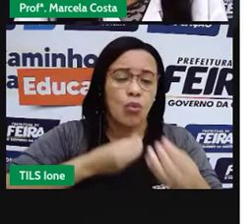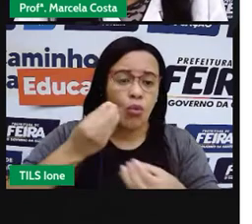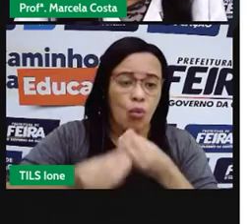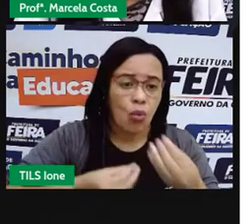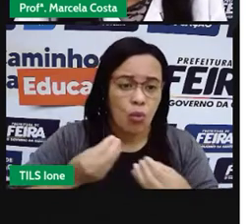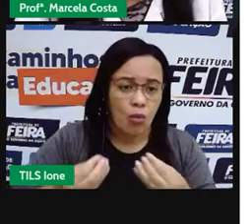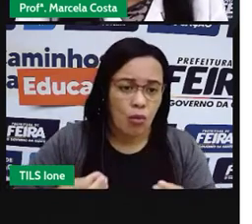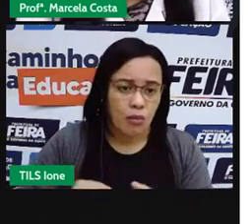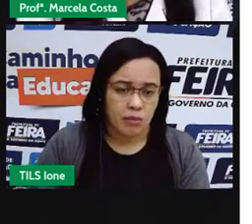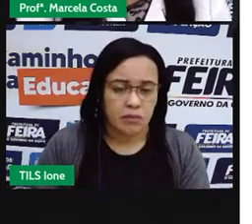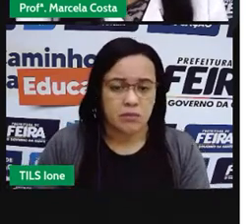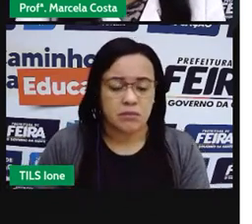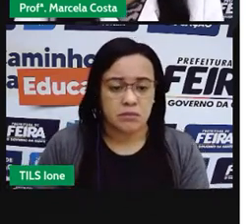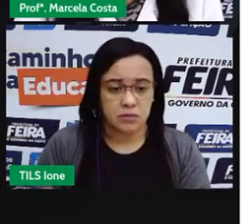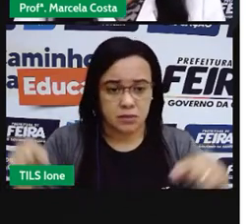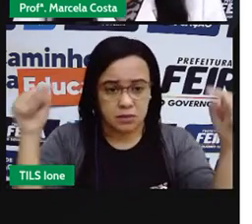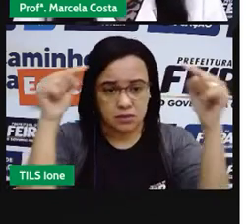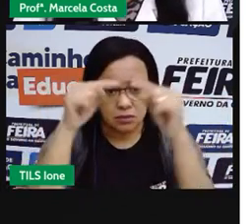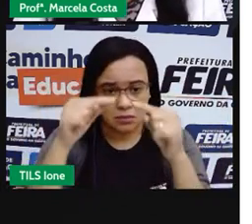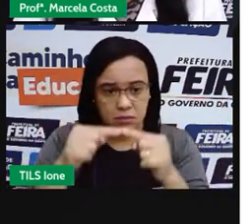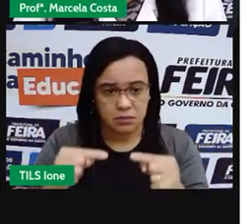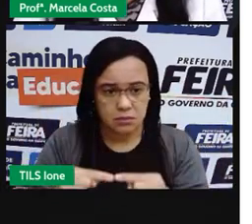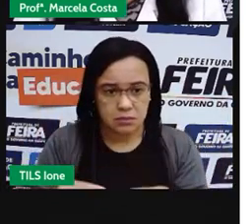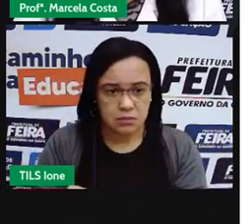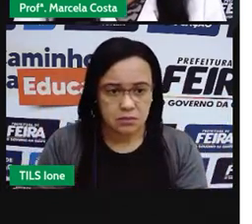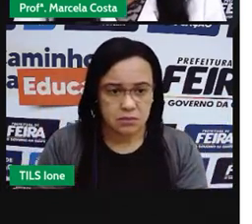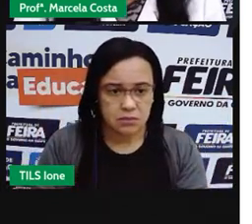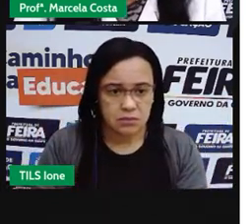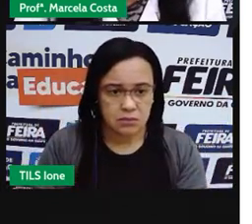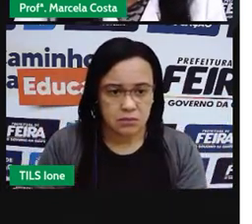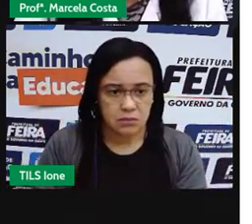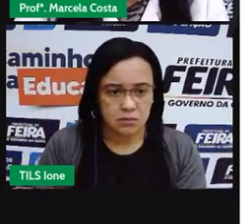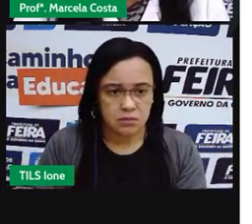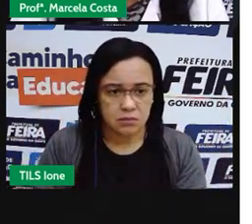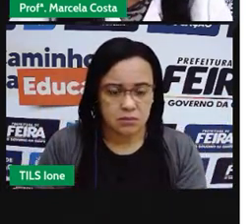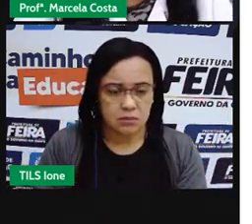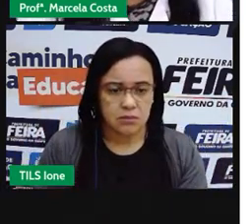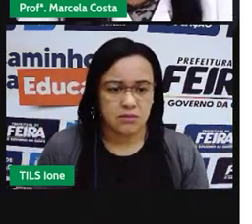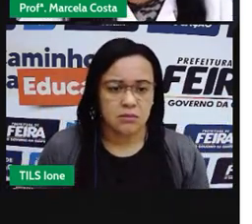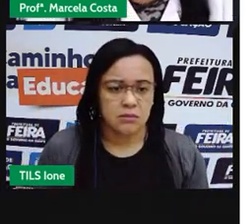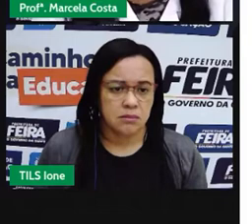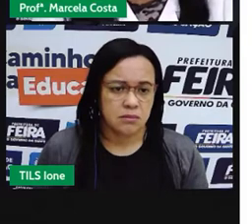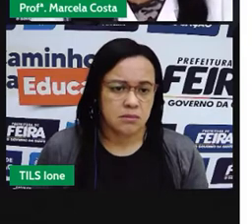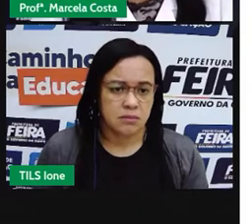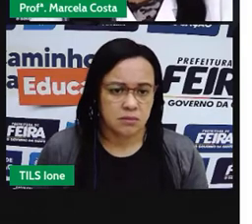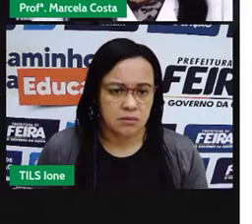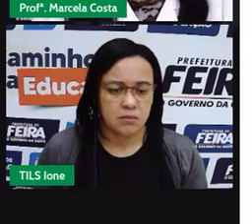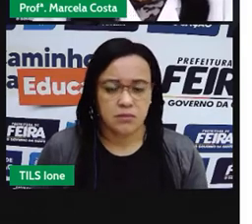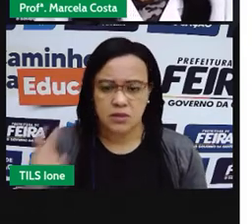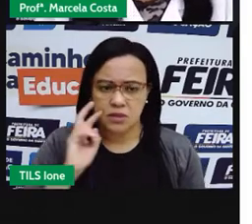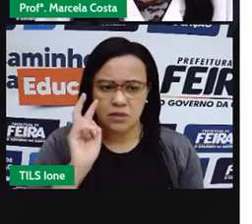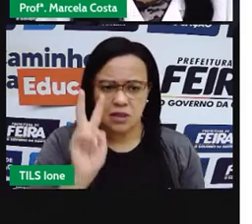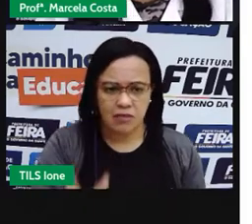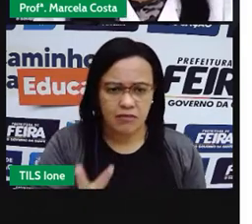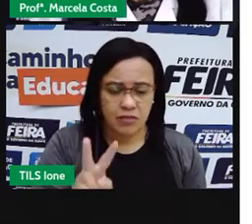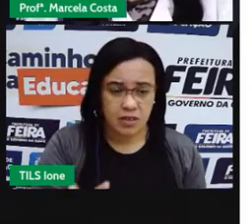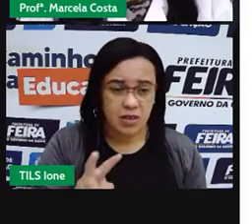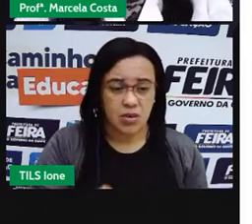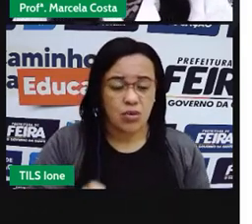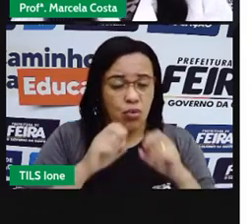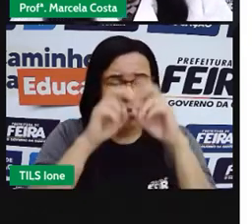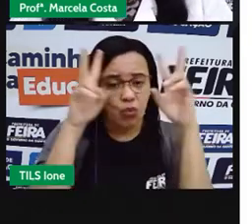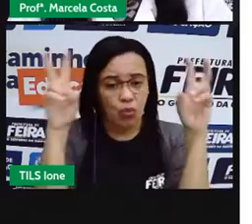relacionado com o desenvolvimento sustentável. Você não deve ter ouvido esse termo de sustentabilidade